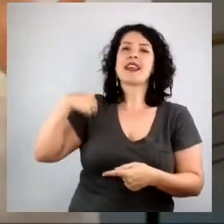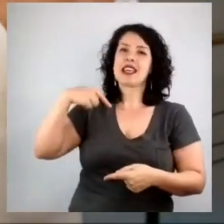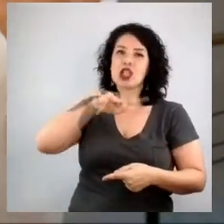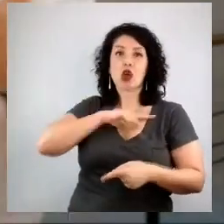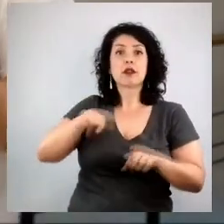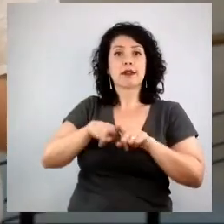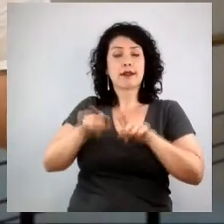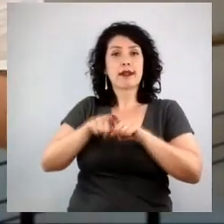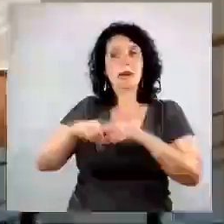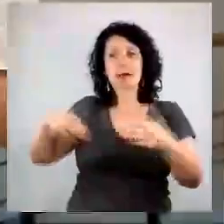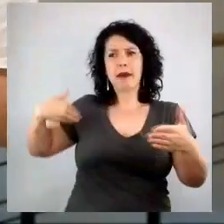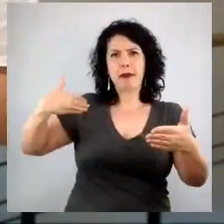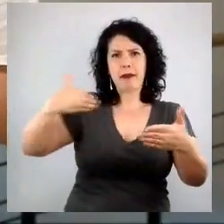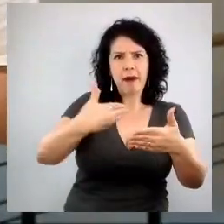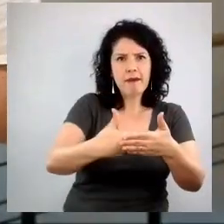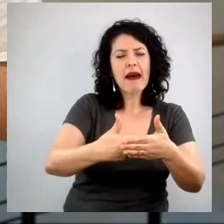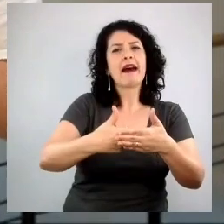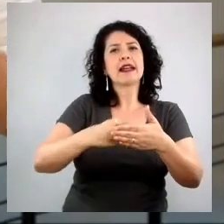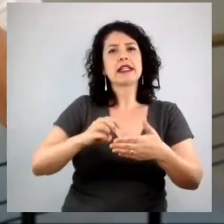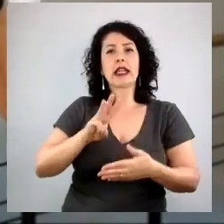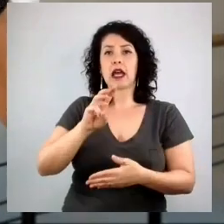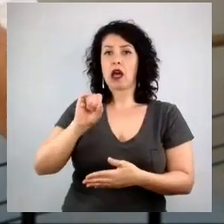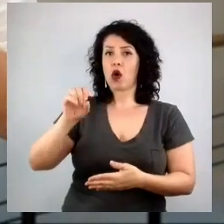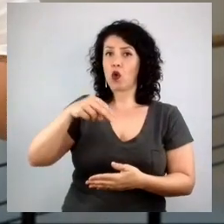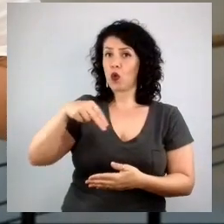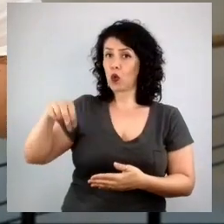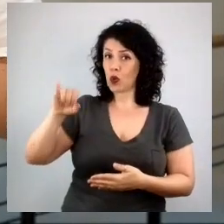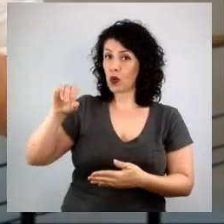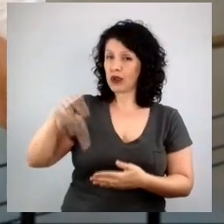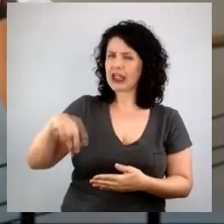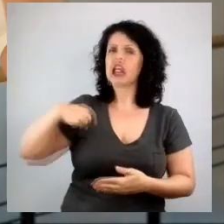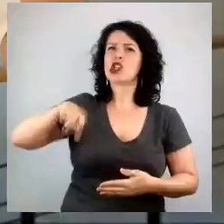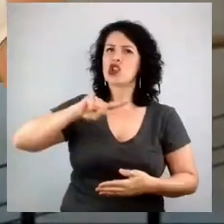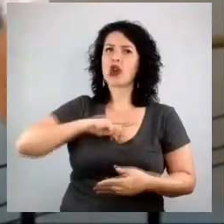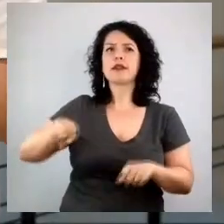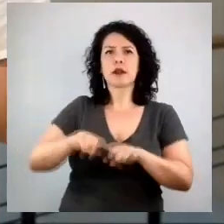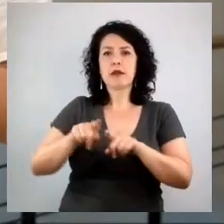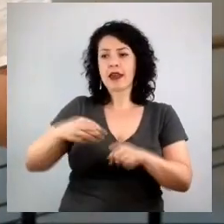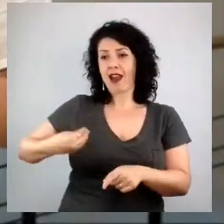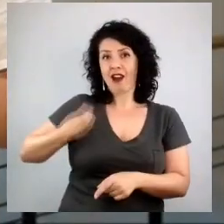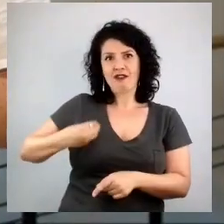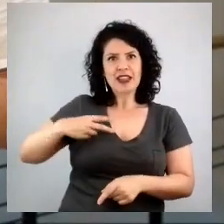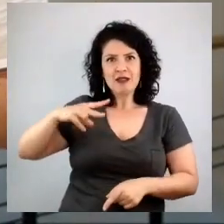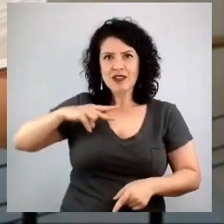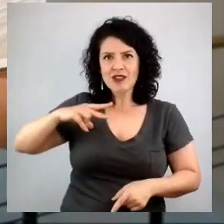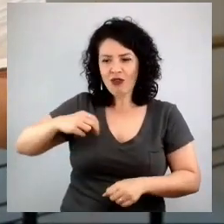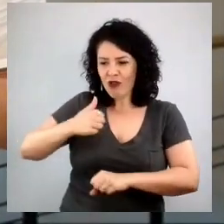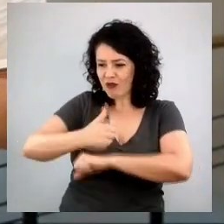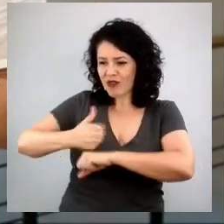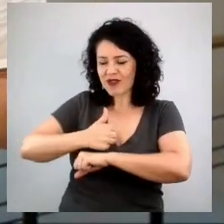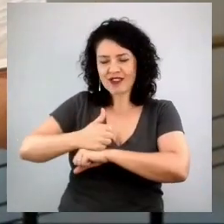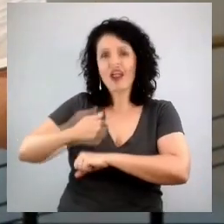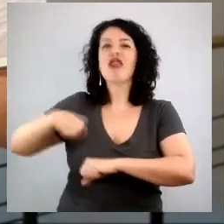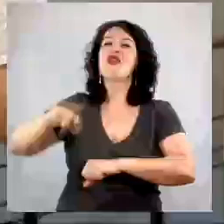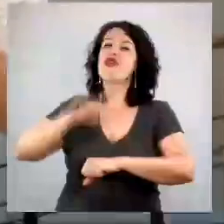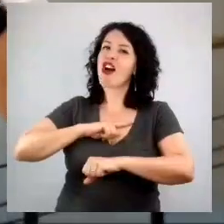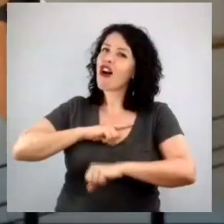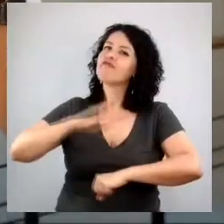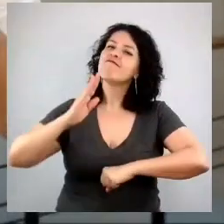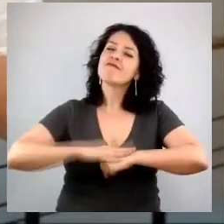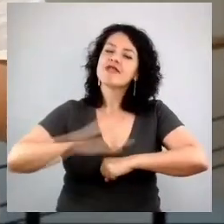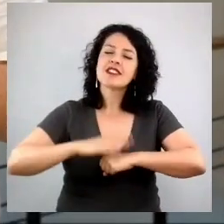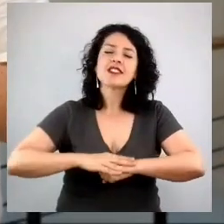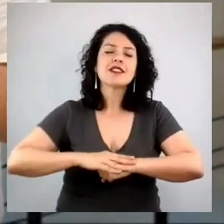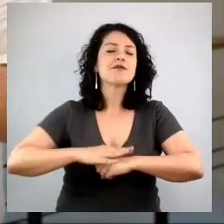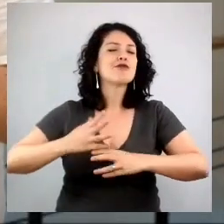trajetória de vida, a gente conseguiu fazer coisas incríveis, até mesmo ajudar a Coca, no meu último ano lá, a ser premiada